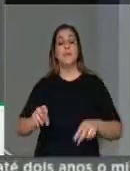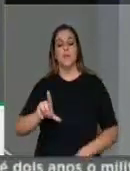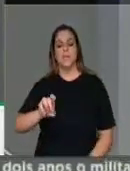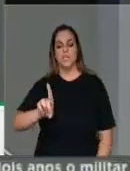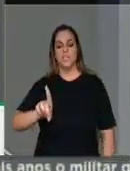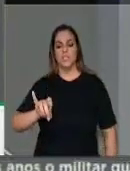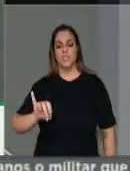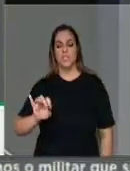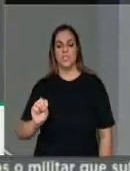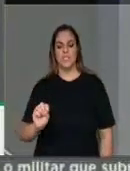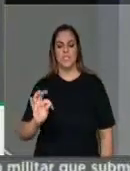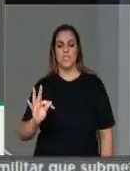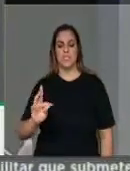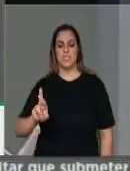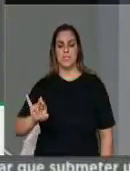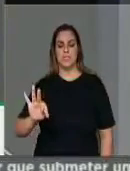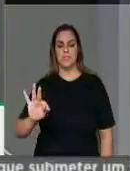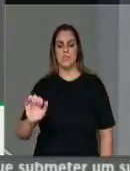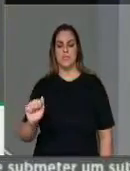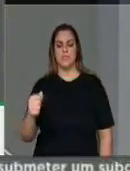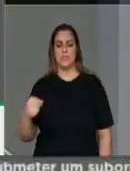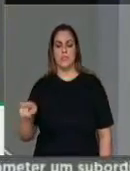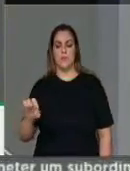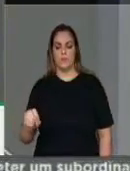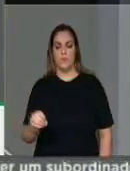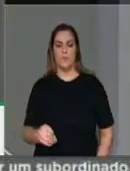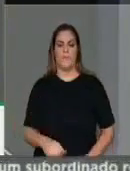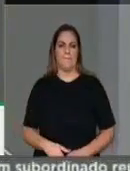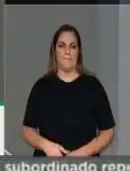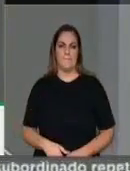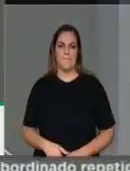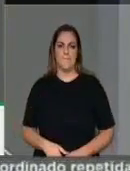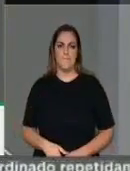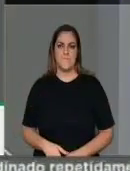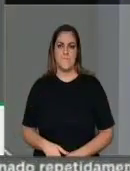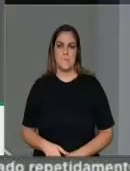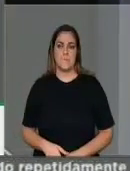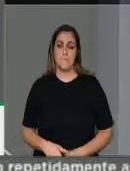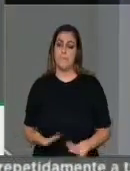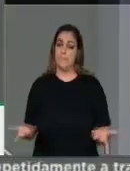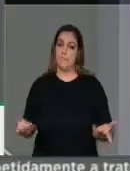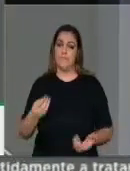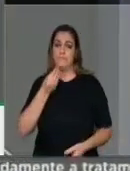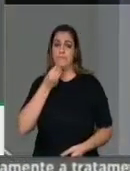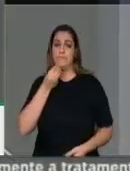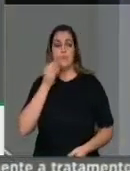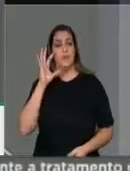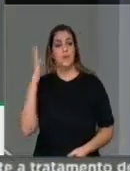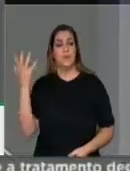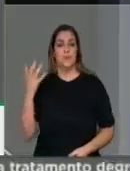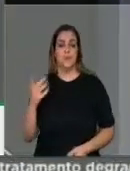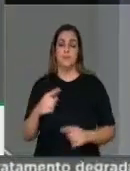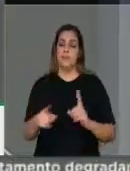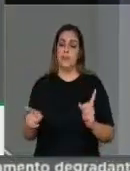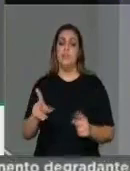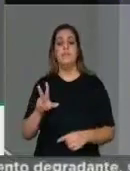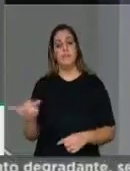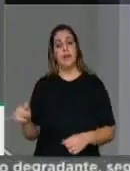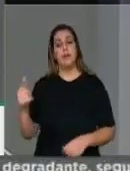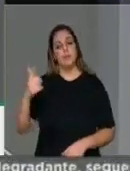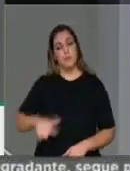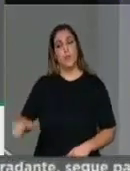Nunca é demais repetir, porque essa matéria vai voltar a esse plenário, provavelmente.